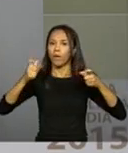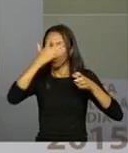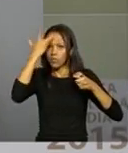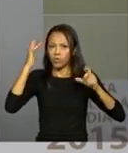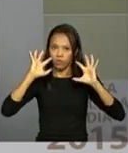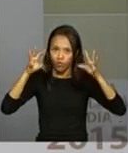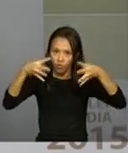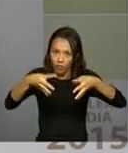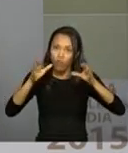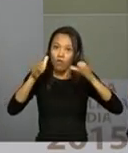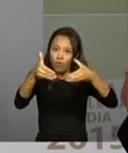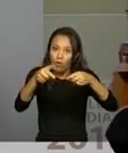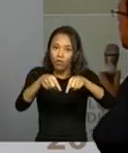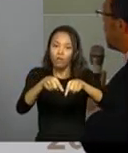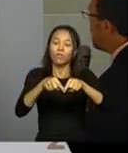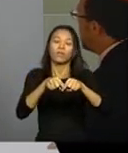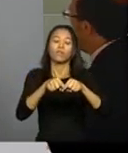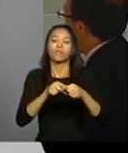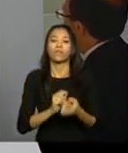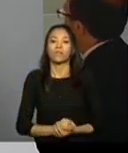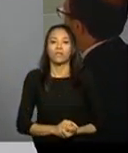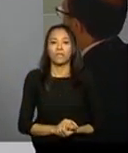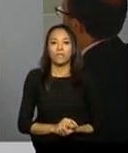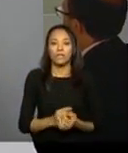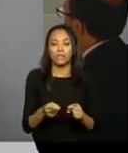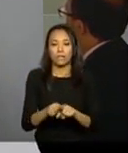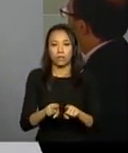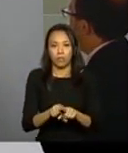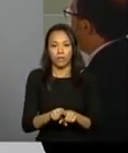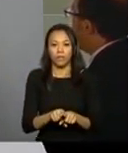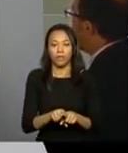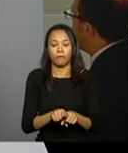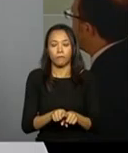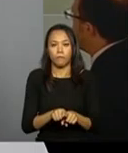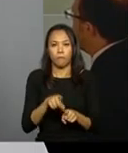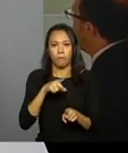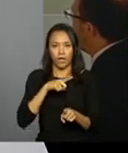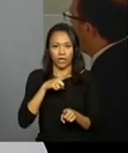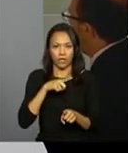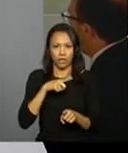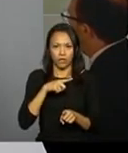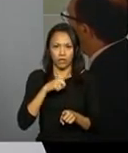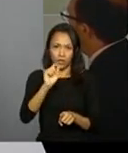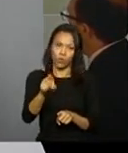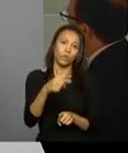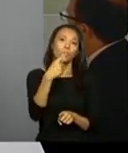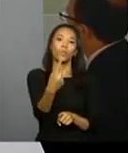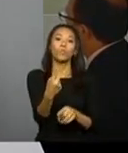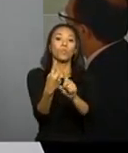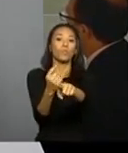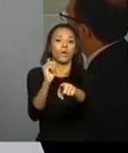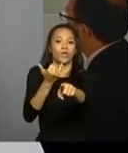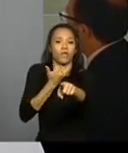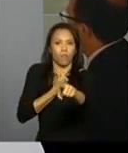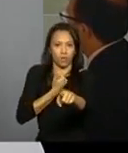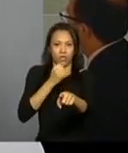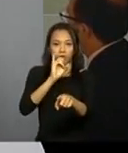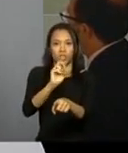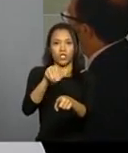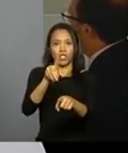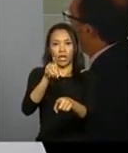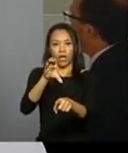indicadores, e você tem um indicador que, novamente, os jornais